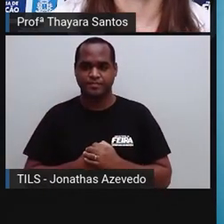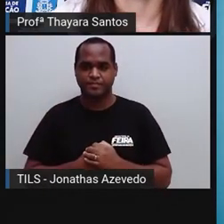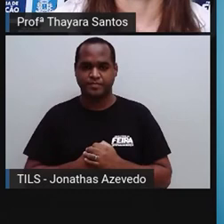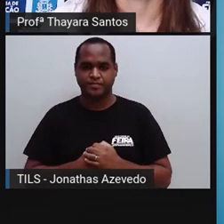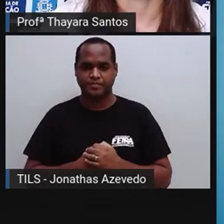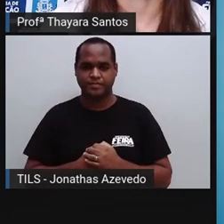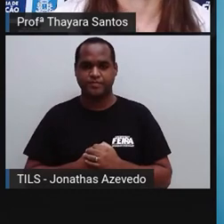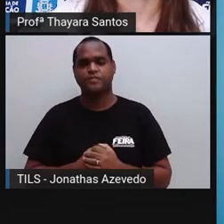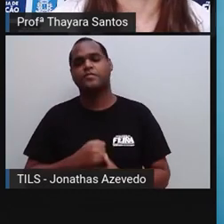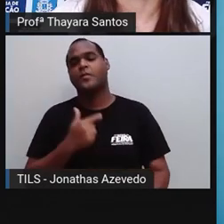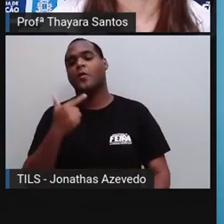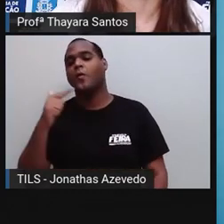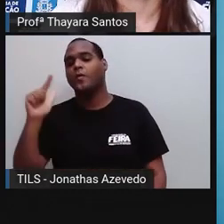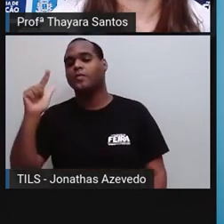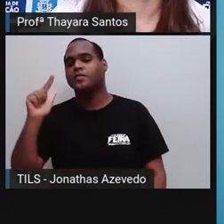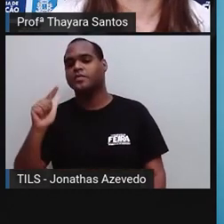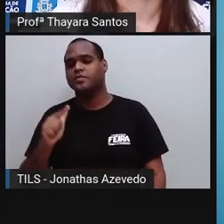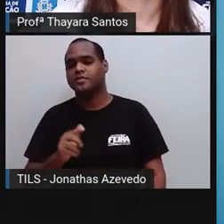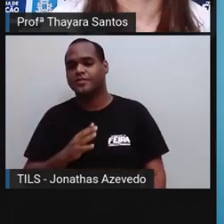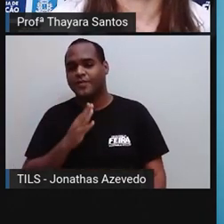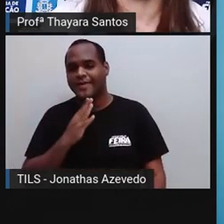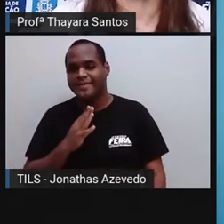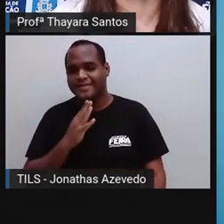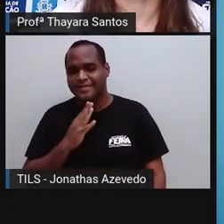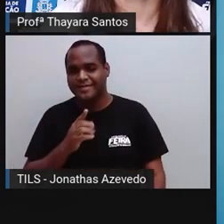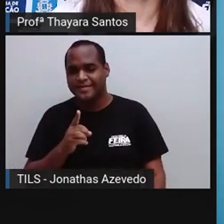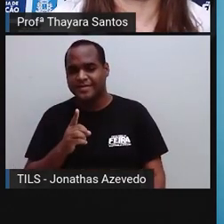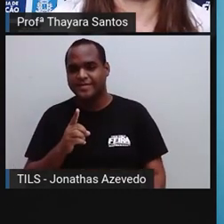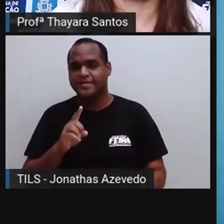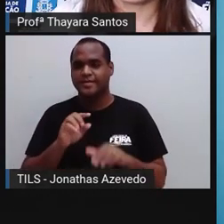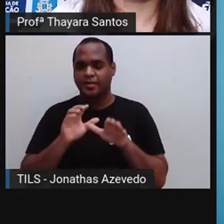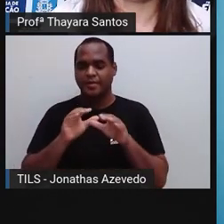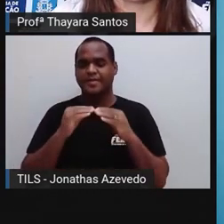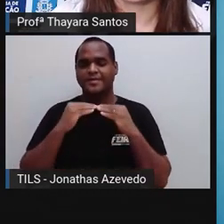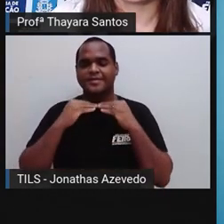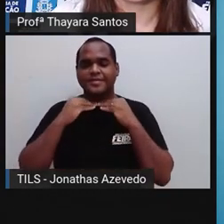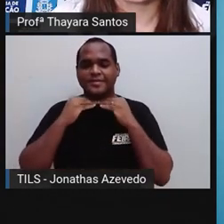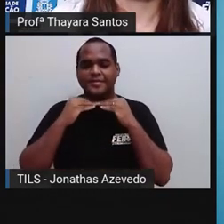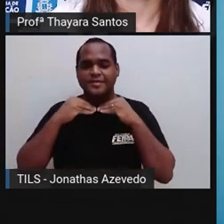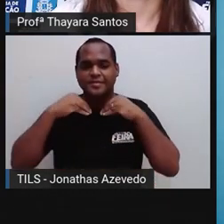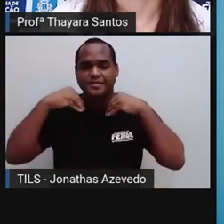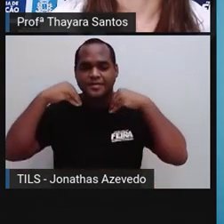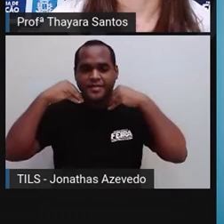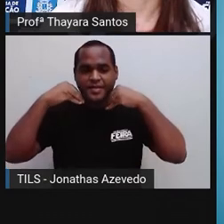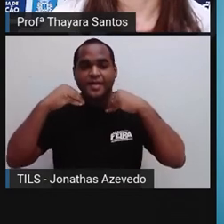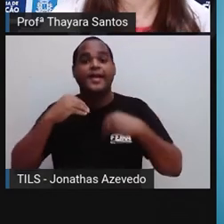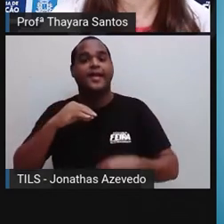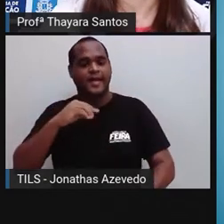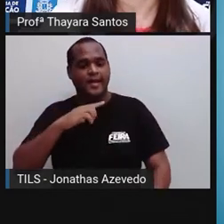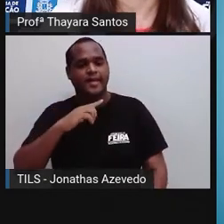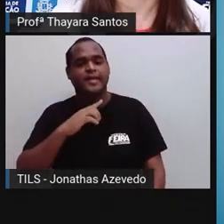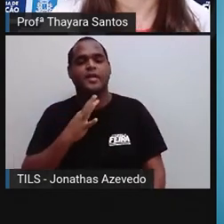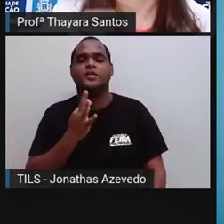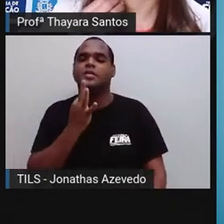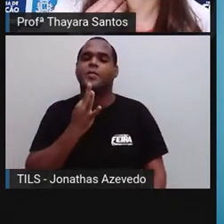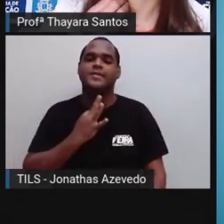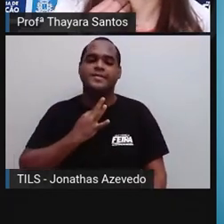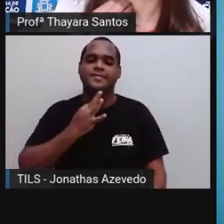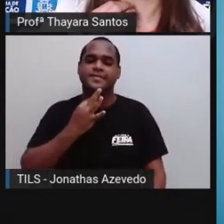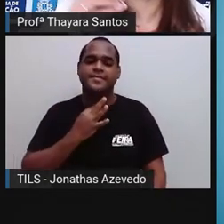E como a gente já viu, o hormônio T4, ele é produzir, ele,